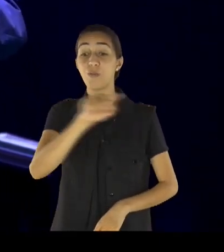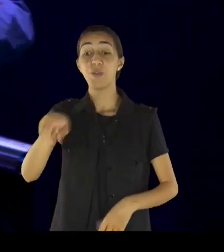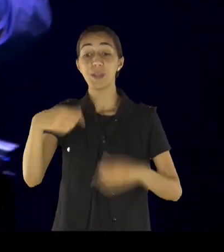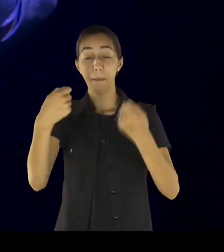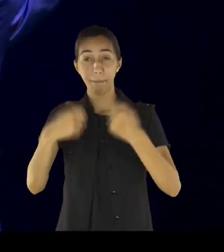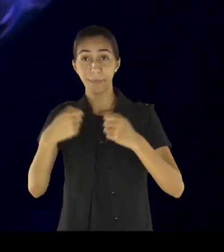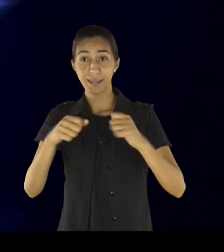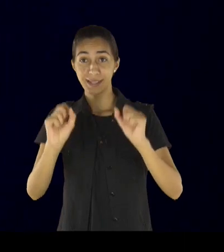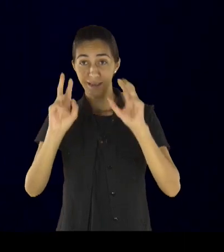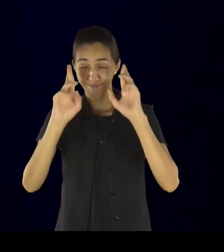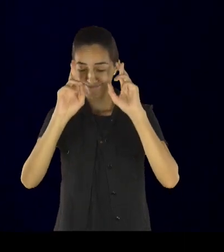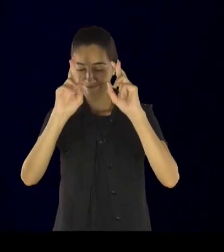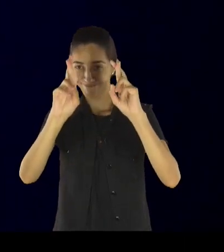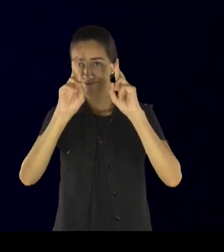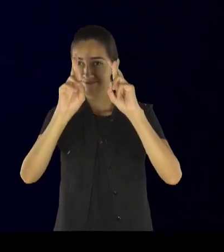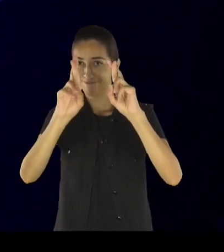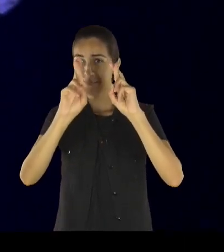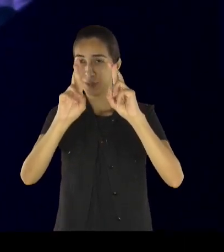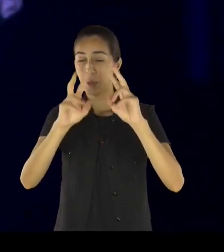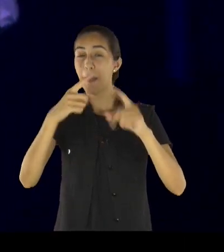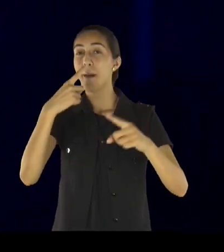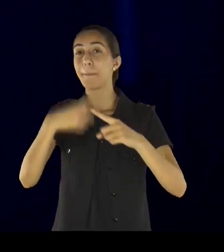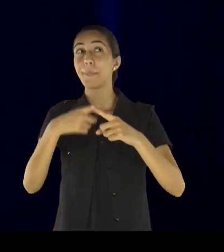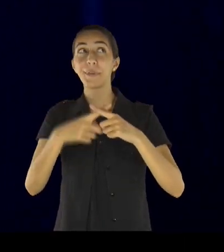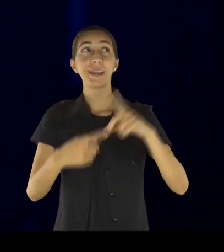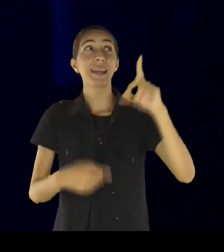e vai te dar, além da força, te dar vitória,